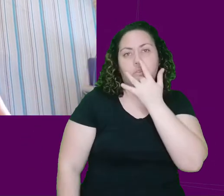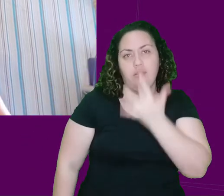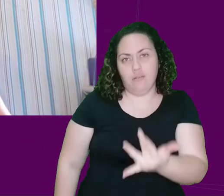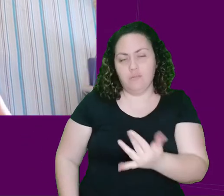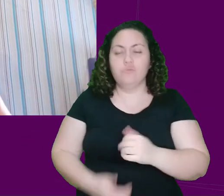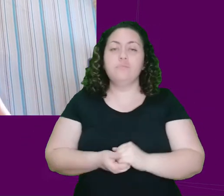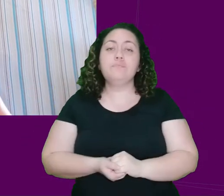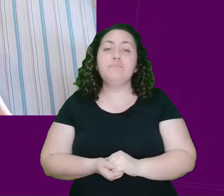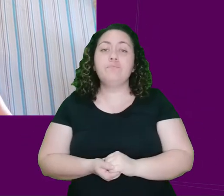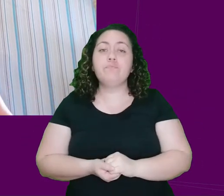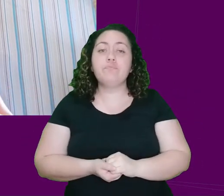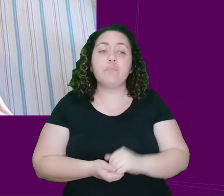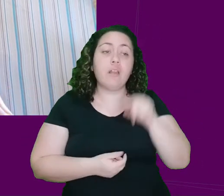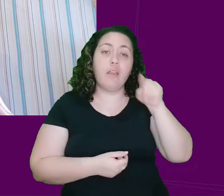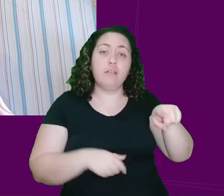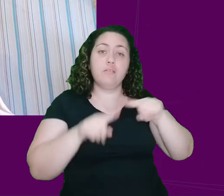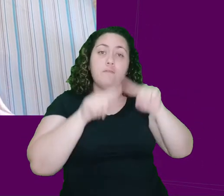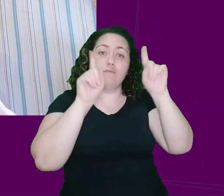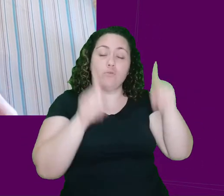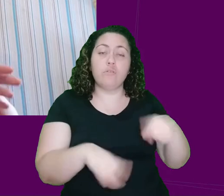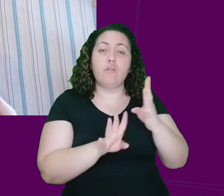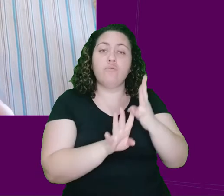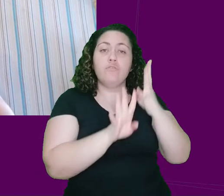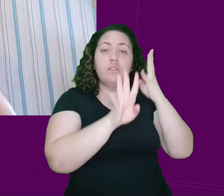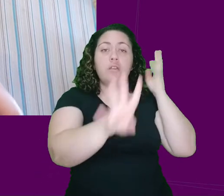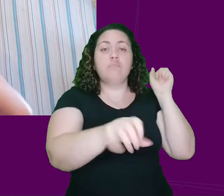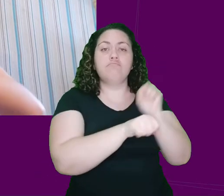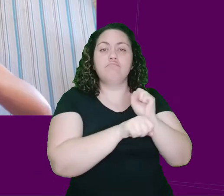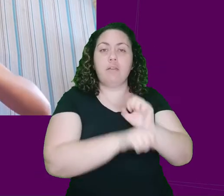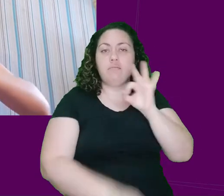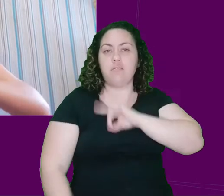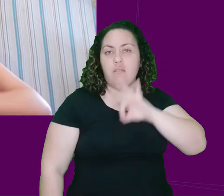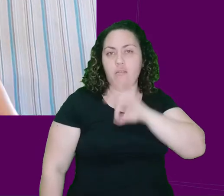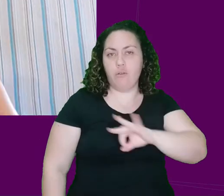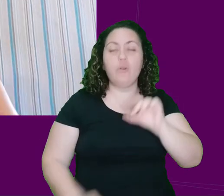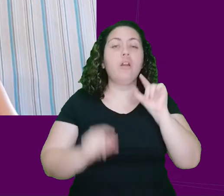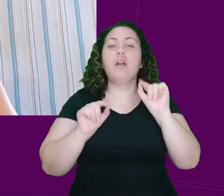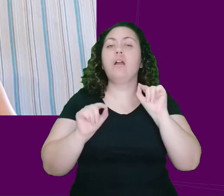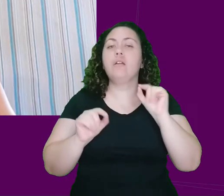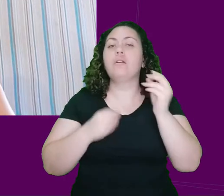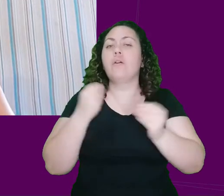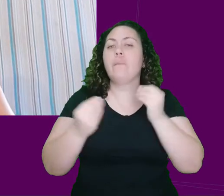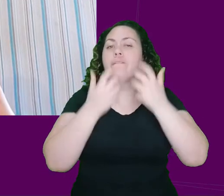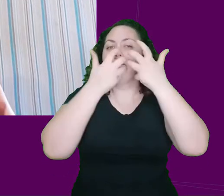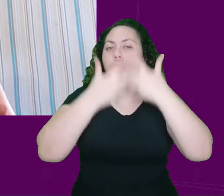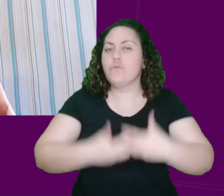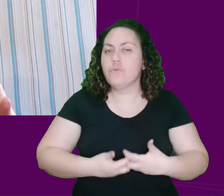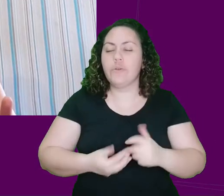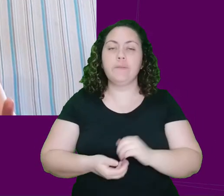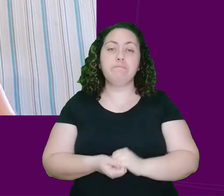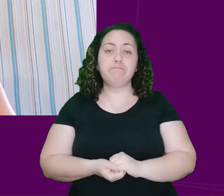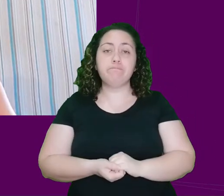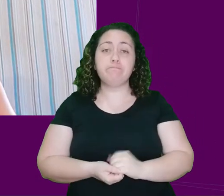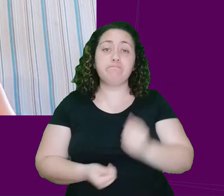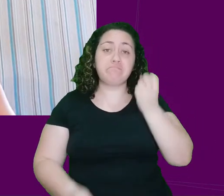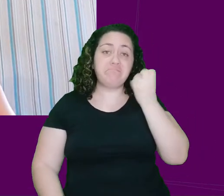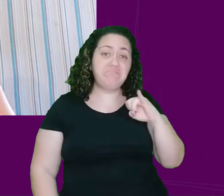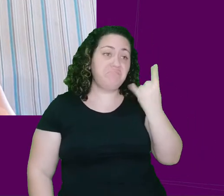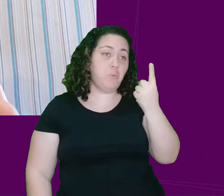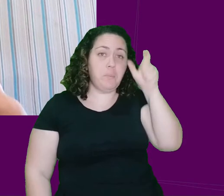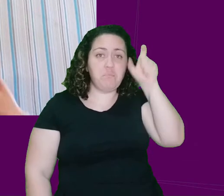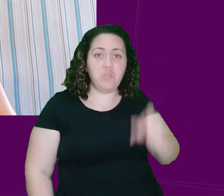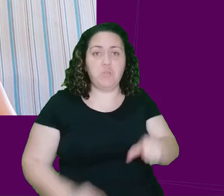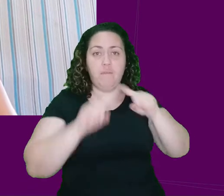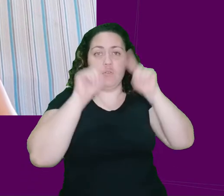sábado à tarde. E os funcionários se enfileiravam para receber o dinheiro. E o acontece? Se algum